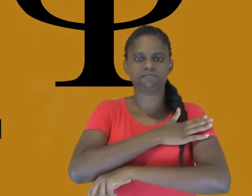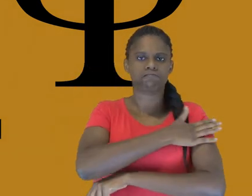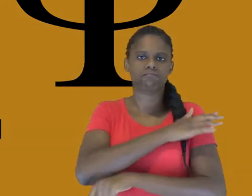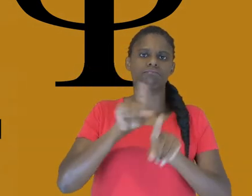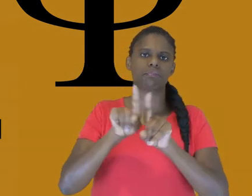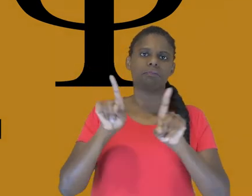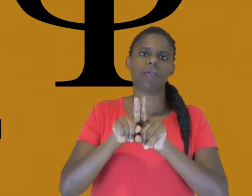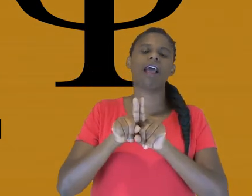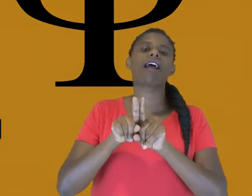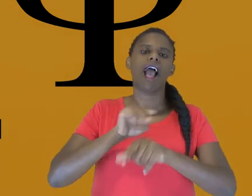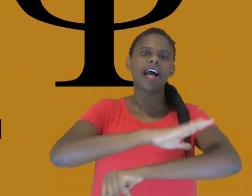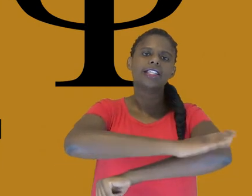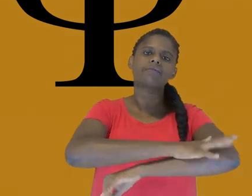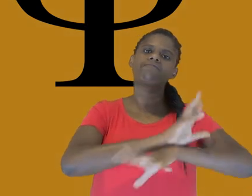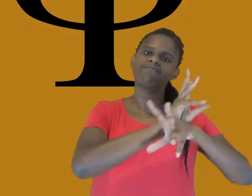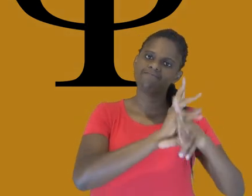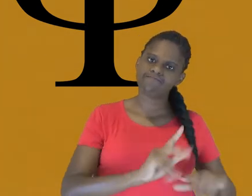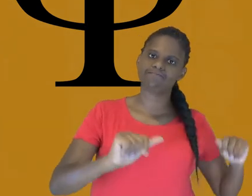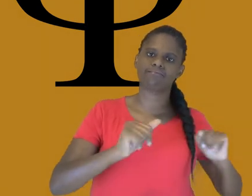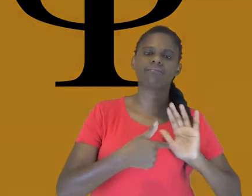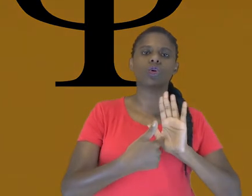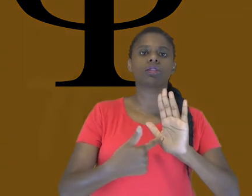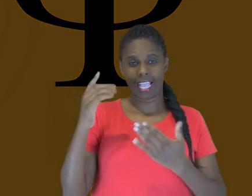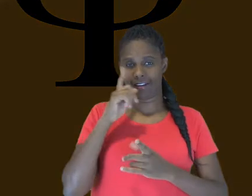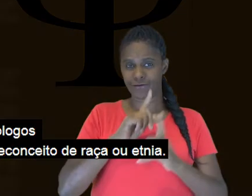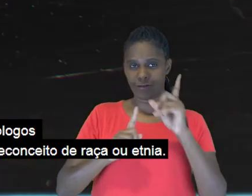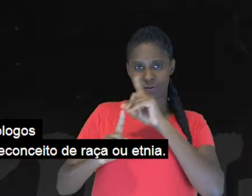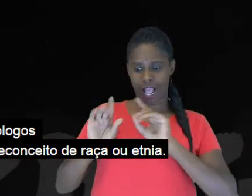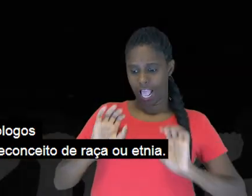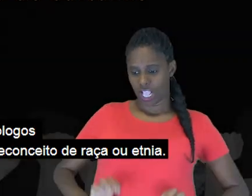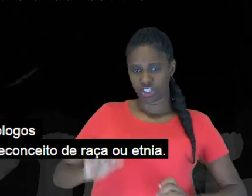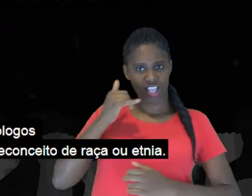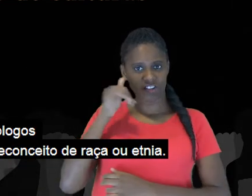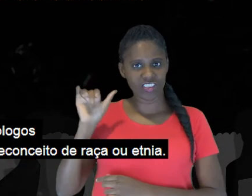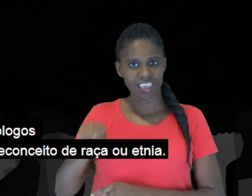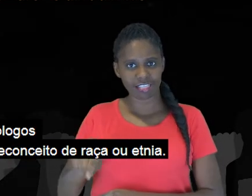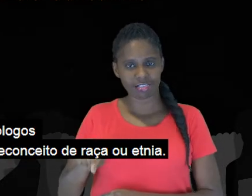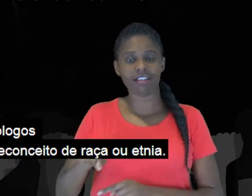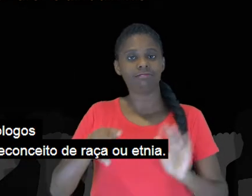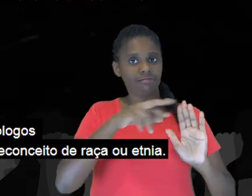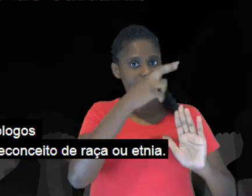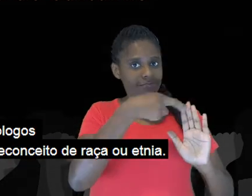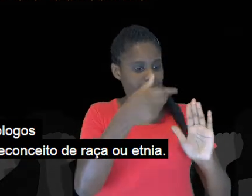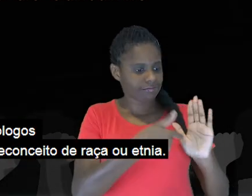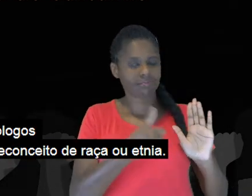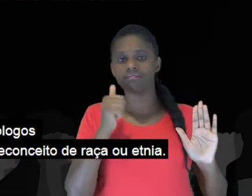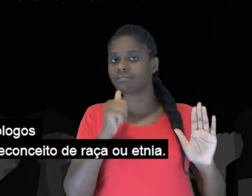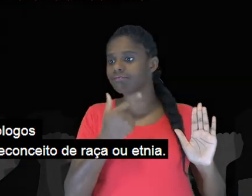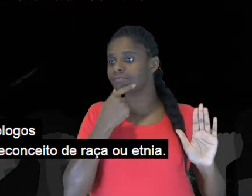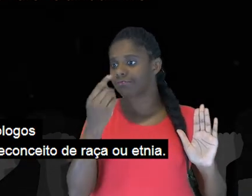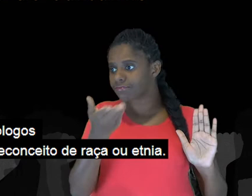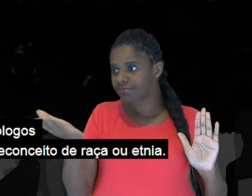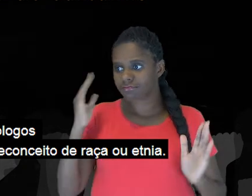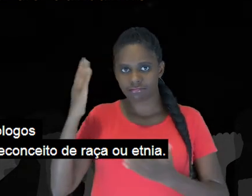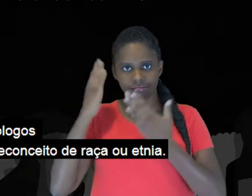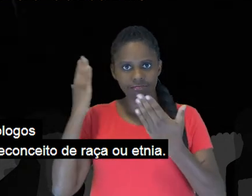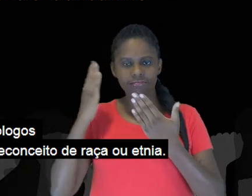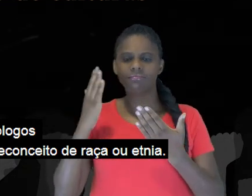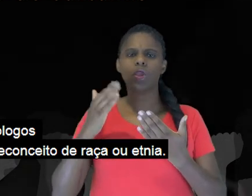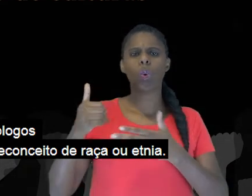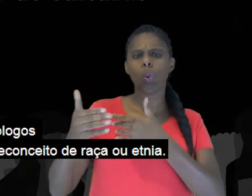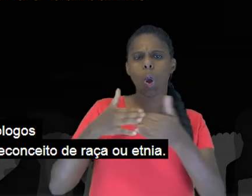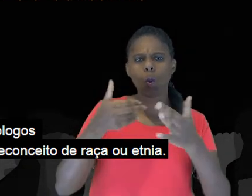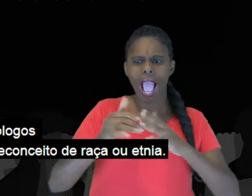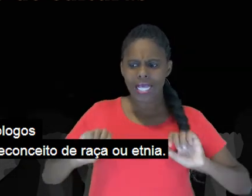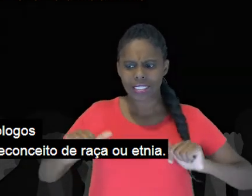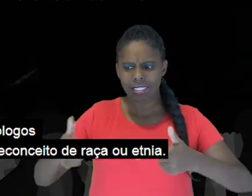e para a eliminação do racismo, indicando o que deve ser feito. A Resolução determina que psicólogas e psicólogos não exercerão qualquer